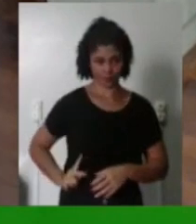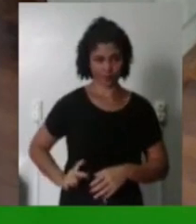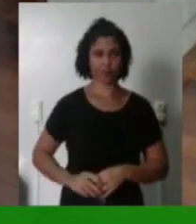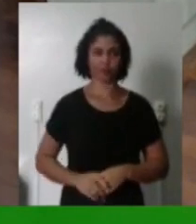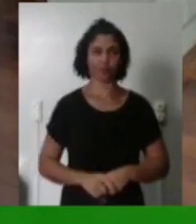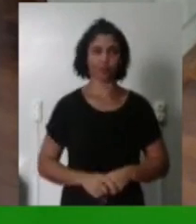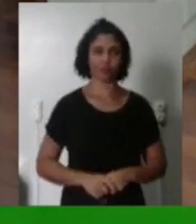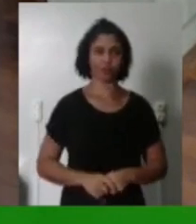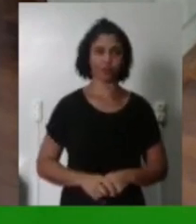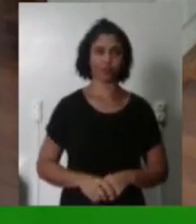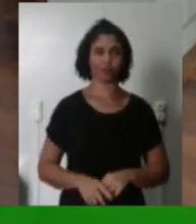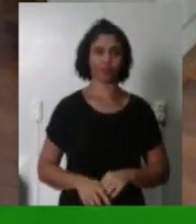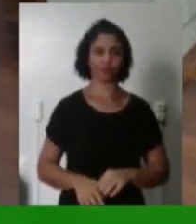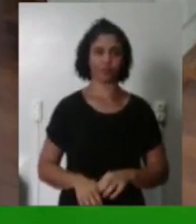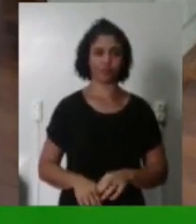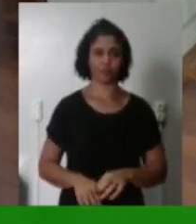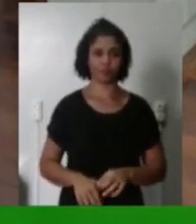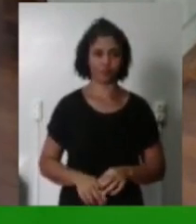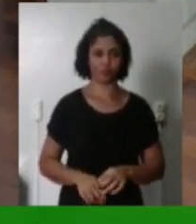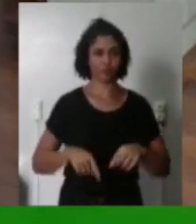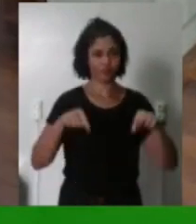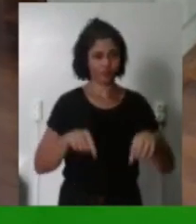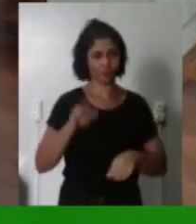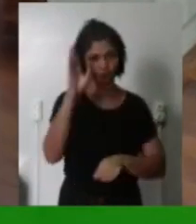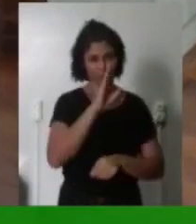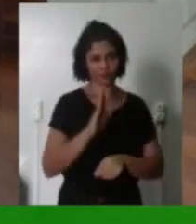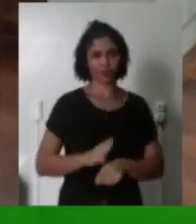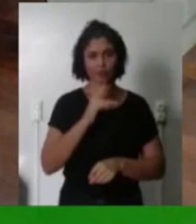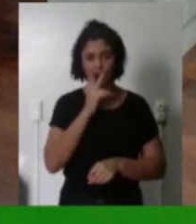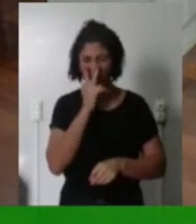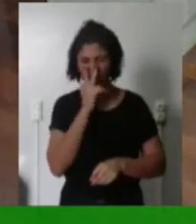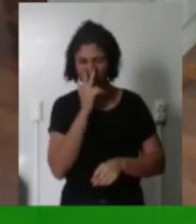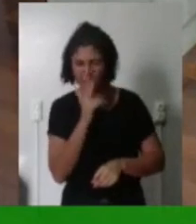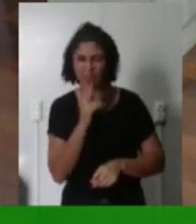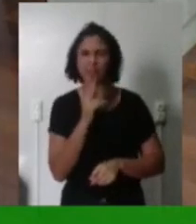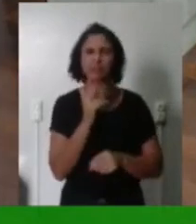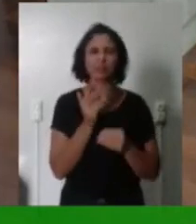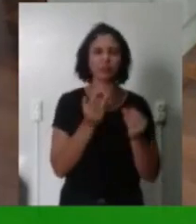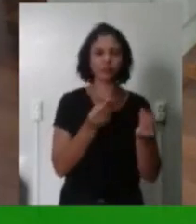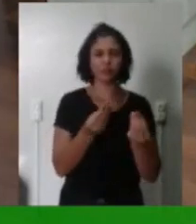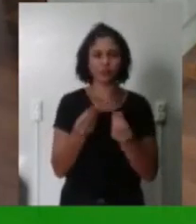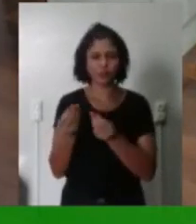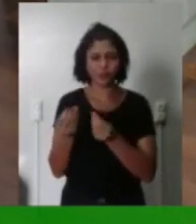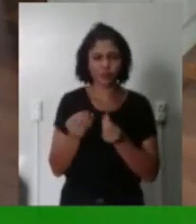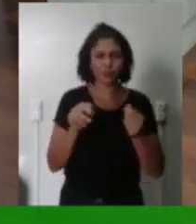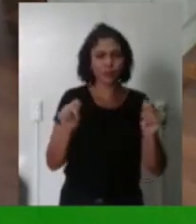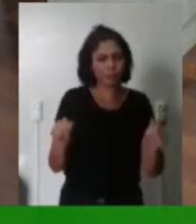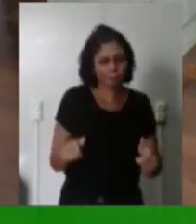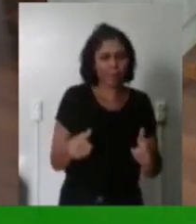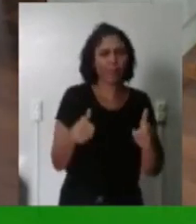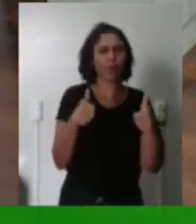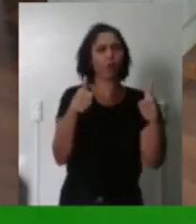O Brasil hoje já Me parece que respira ares Muito melhores Não é?